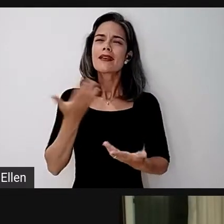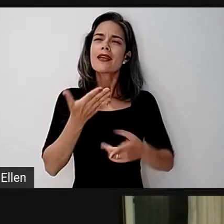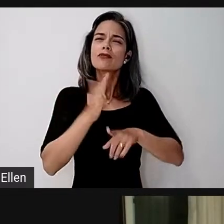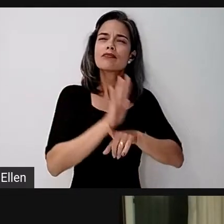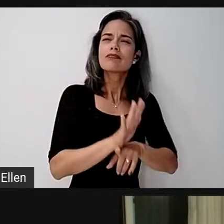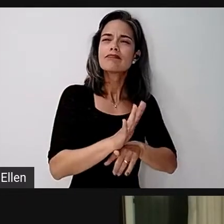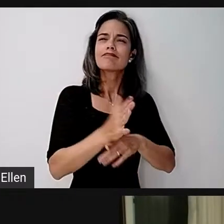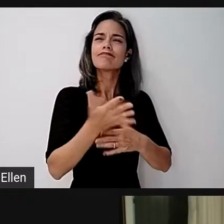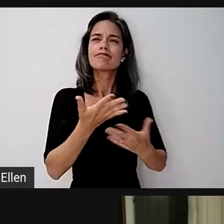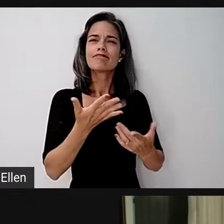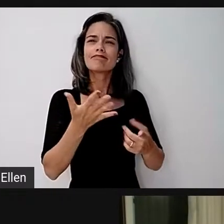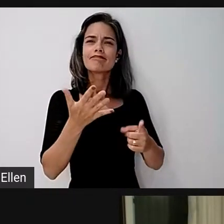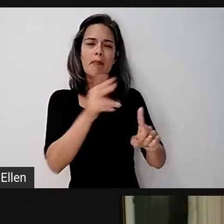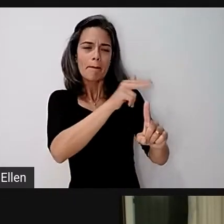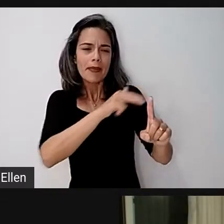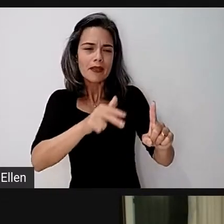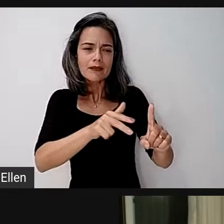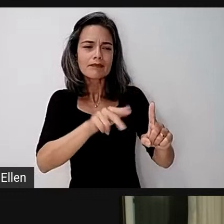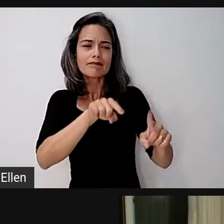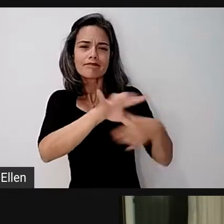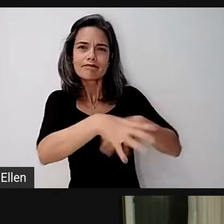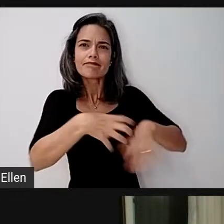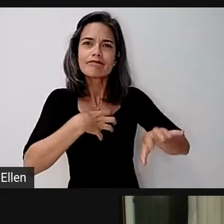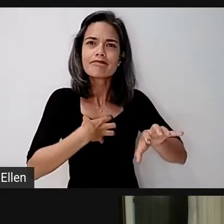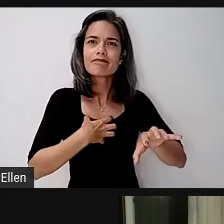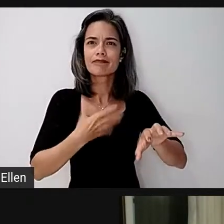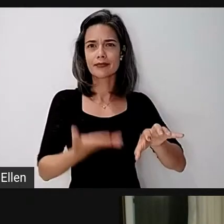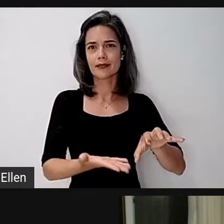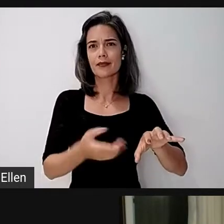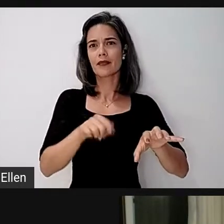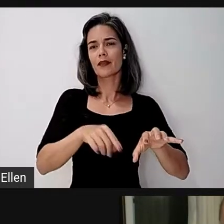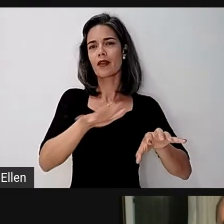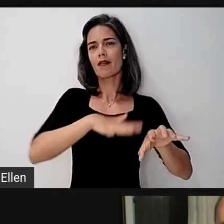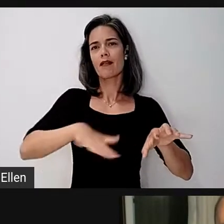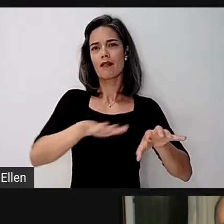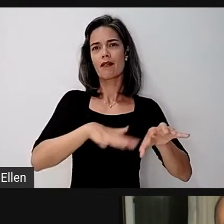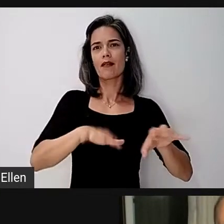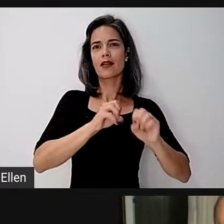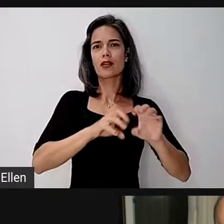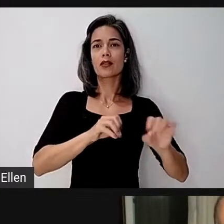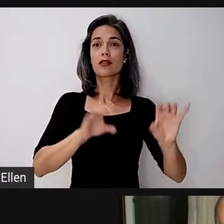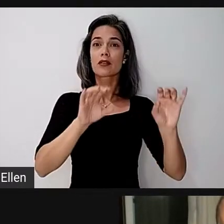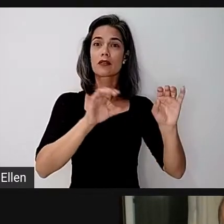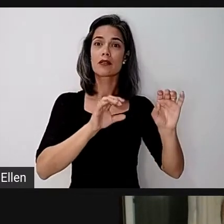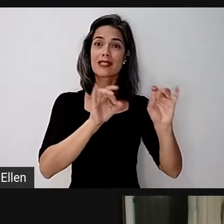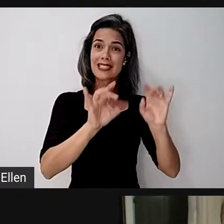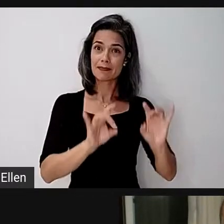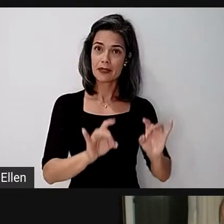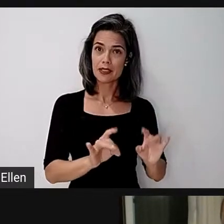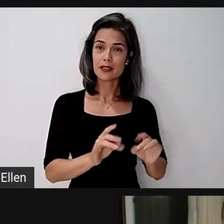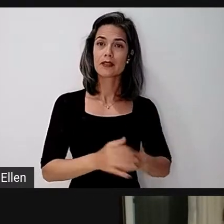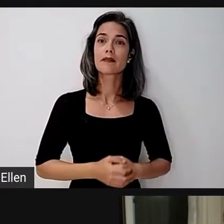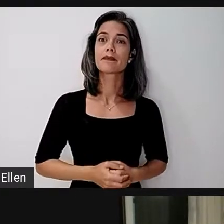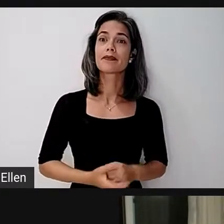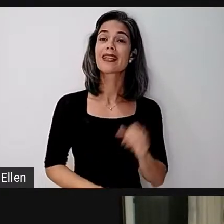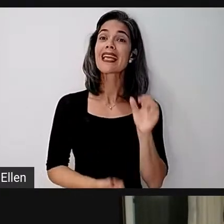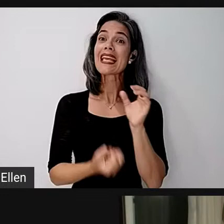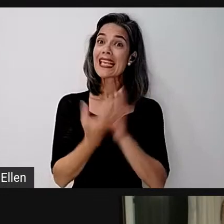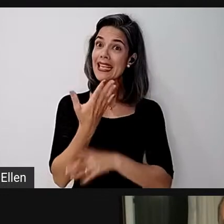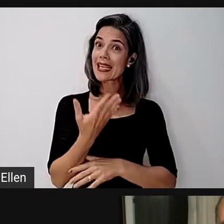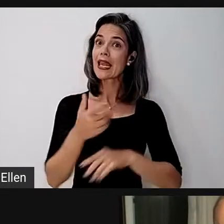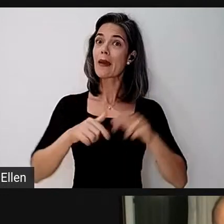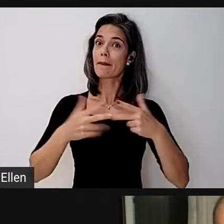caso, são os nossos estudantes do campo da educação especial. Produzir materiais pedagógicos pedagógicos é reconhecerem em nós